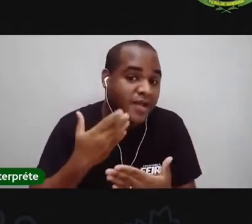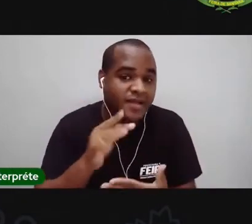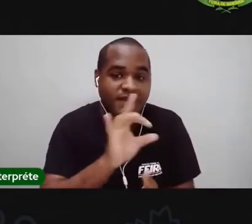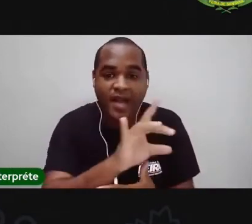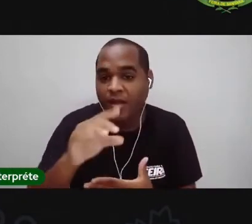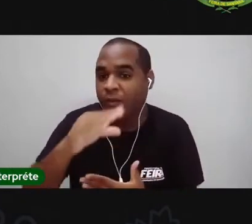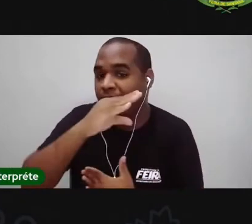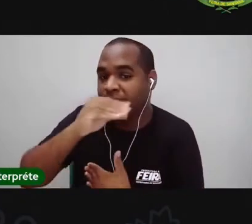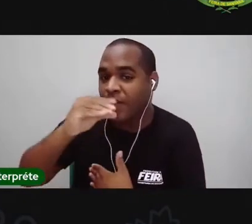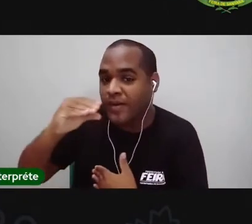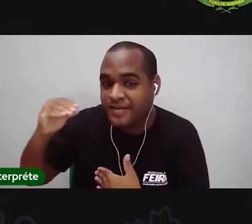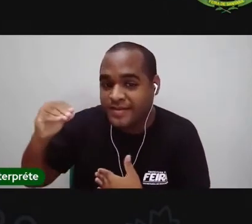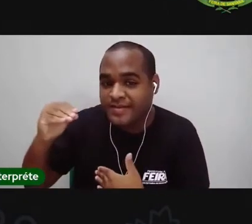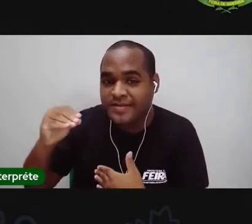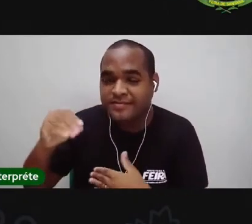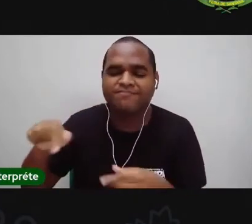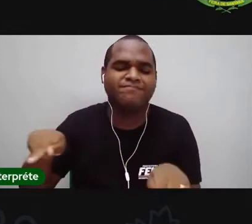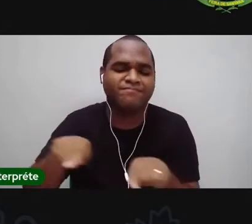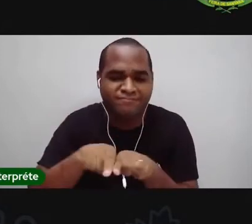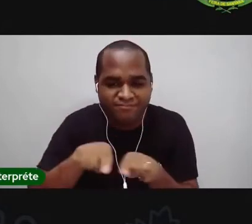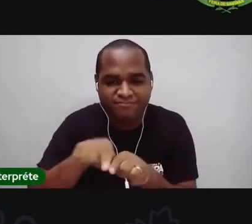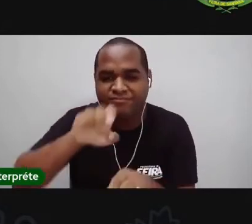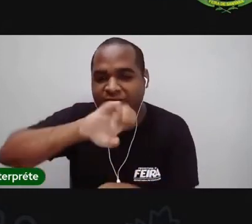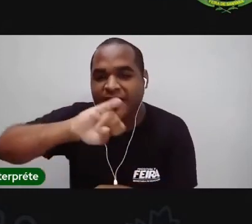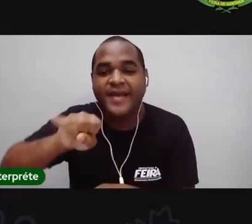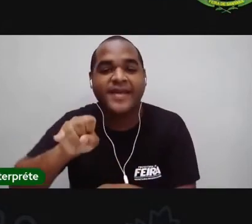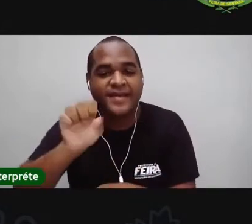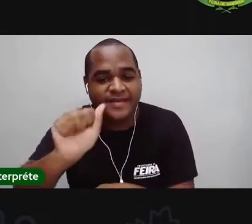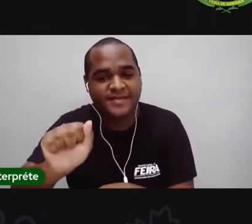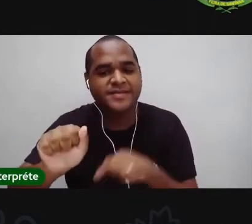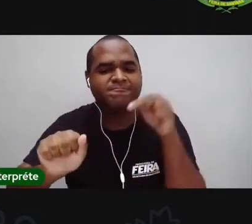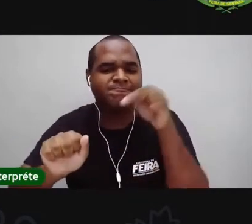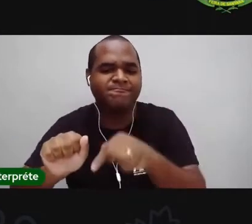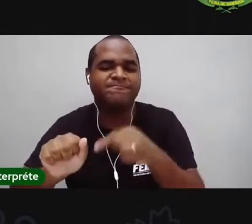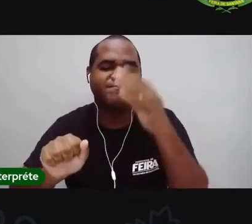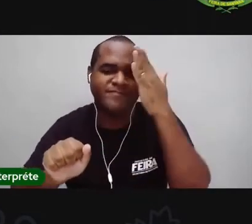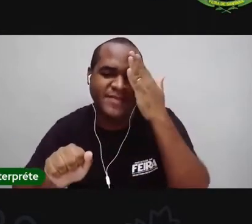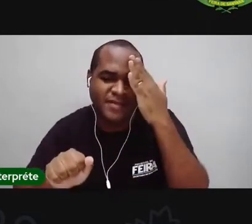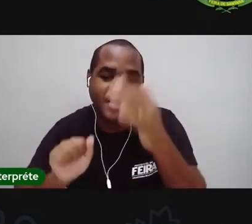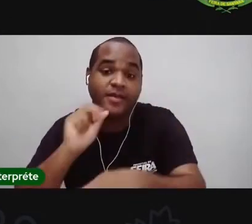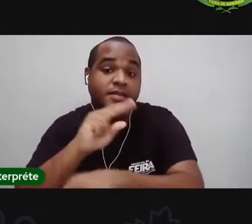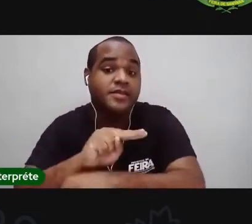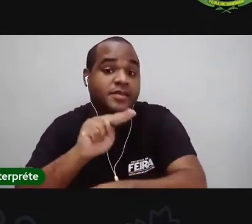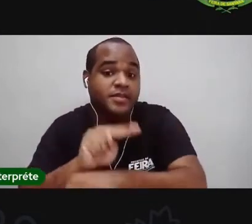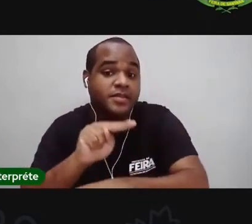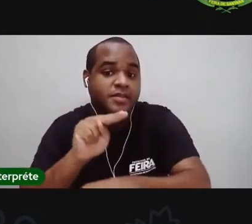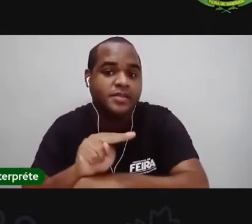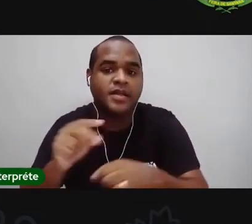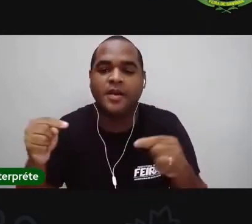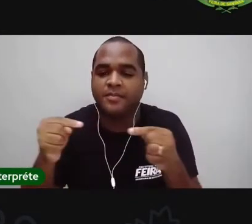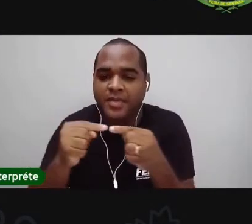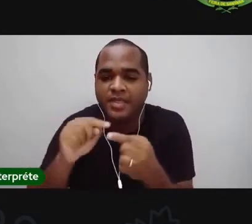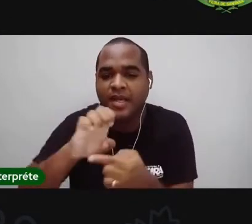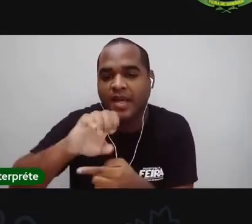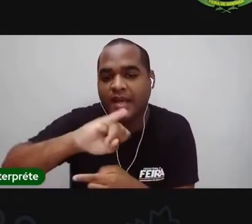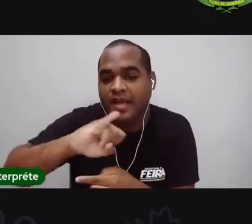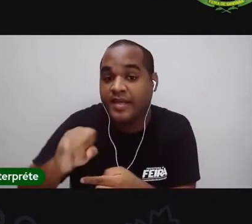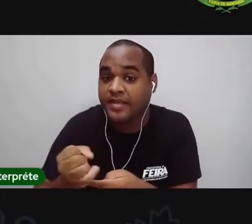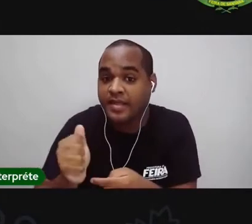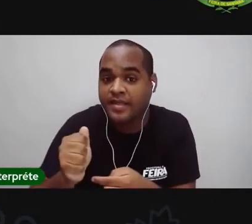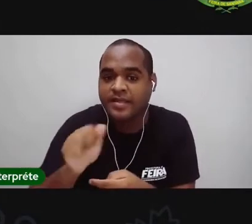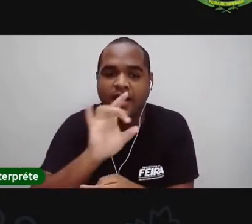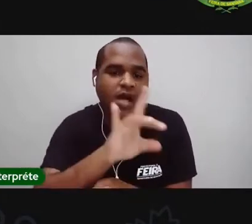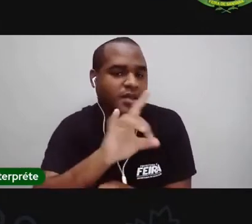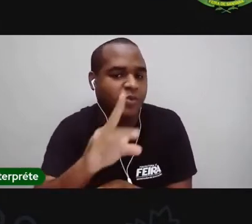os adolescentes, que o público da EJA também tem perseverança. Que o público da EJA também vai conseguir,